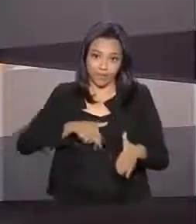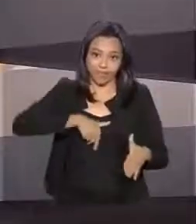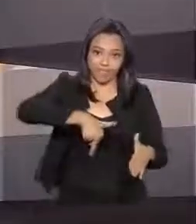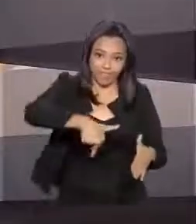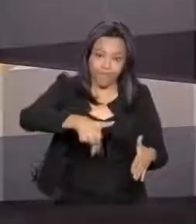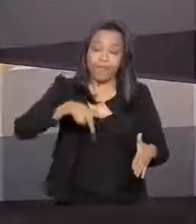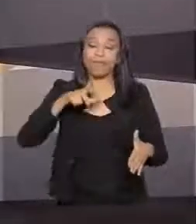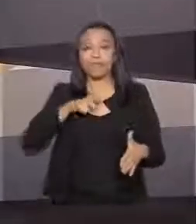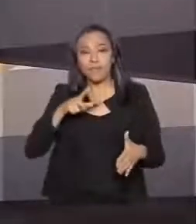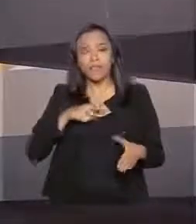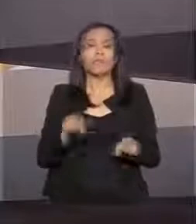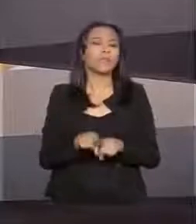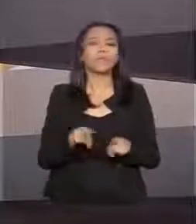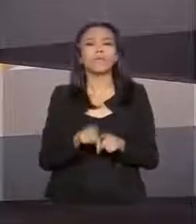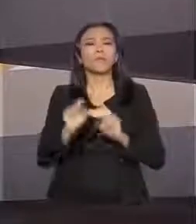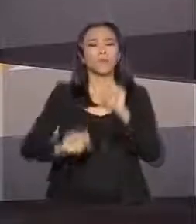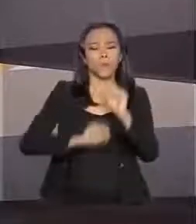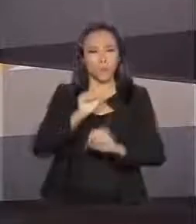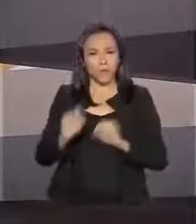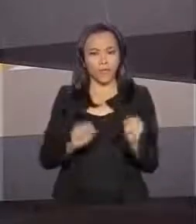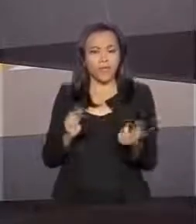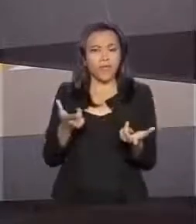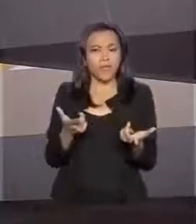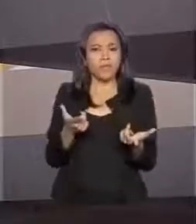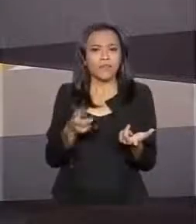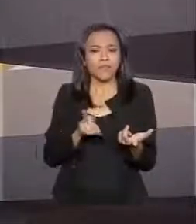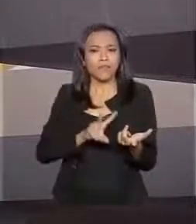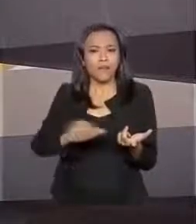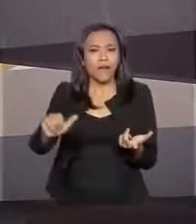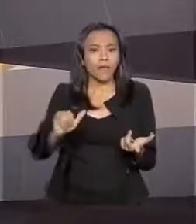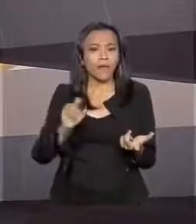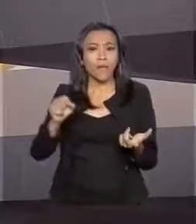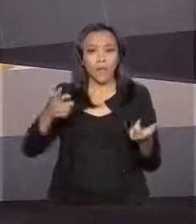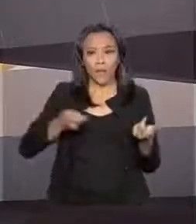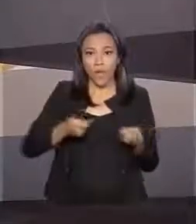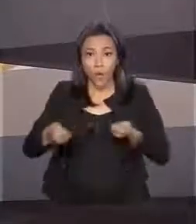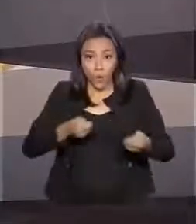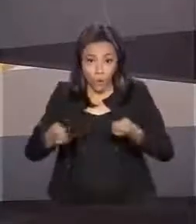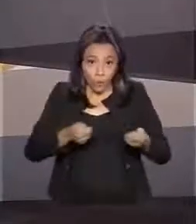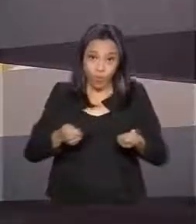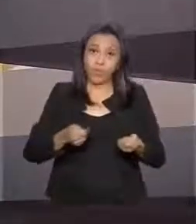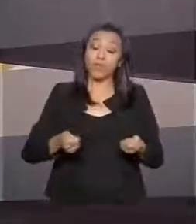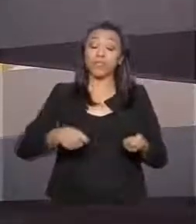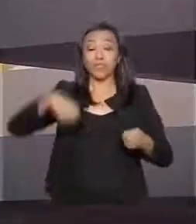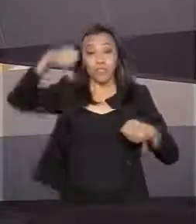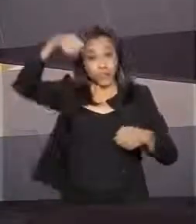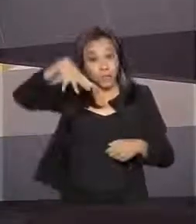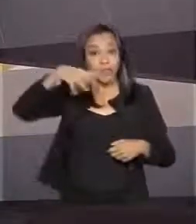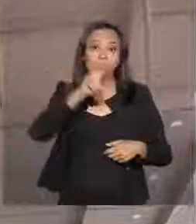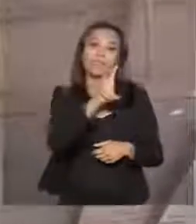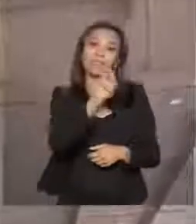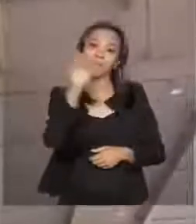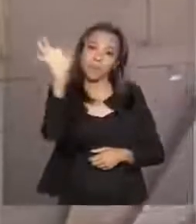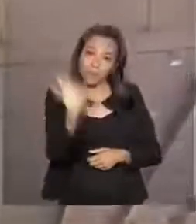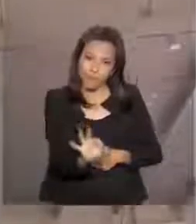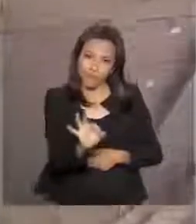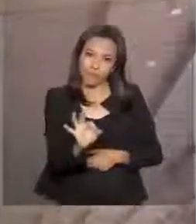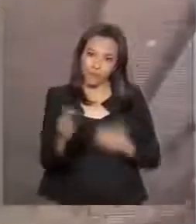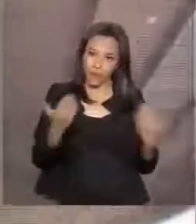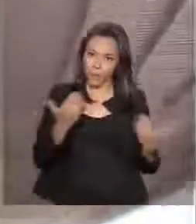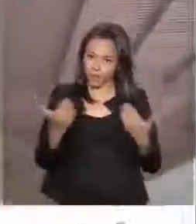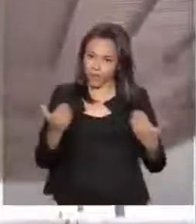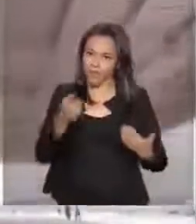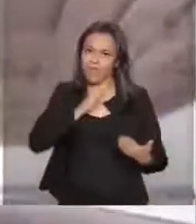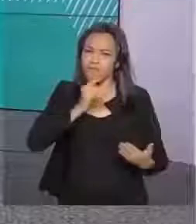conta com um sistema automatizado que vai permitir uma economia de energia de 50% em relação